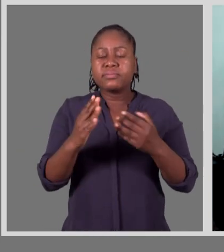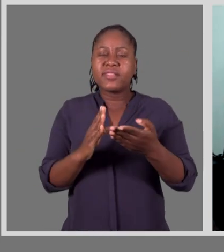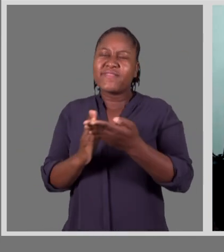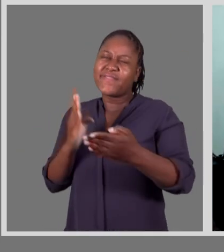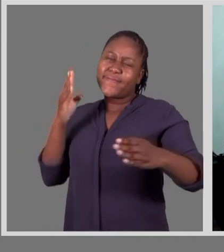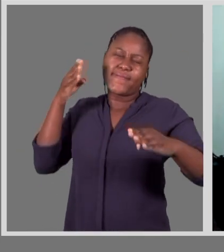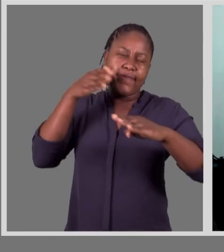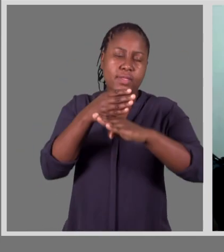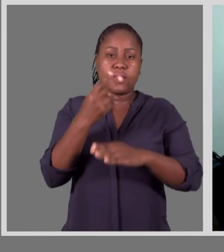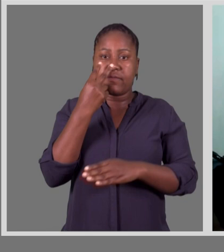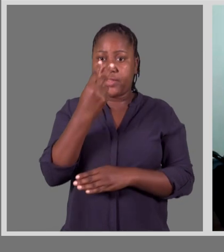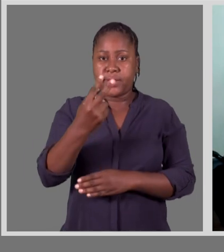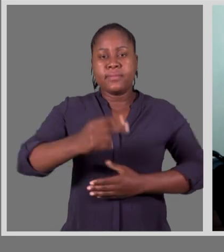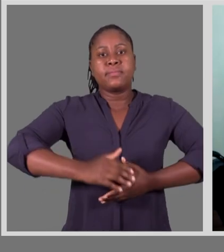problemas.